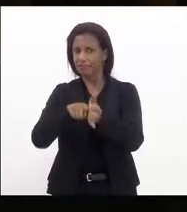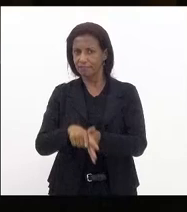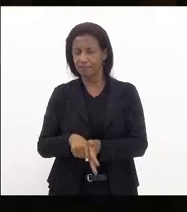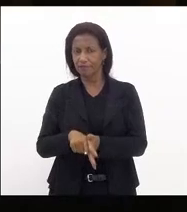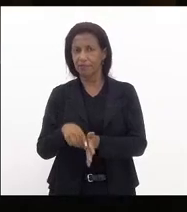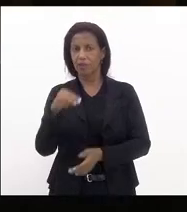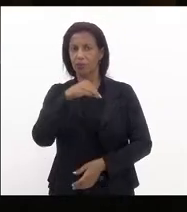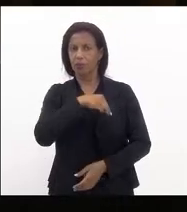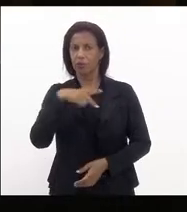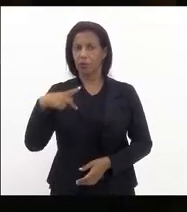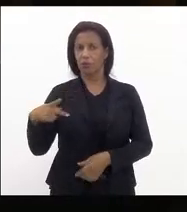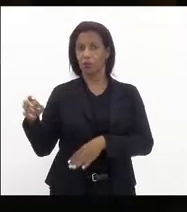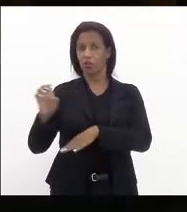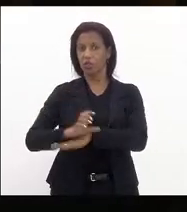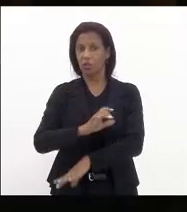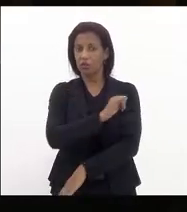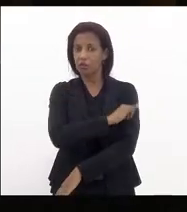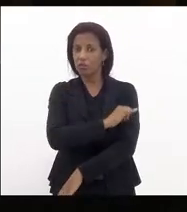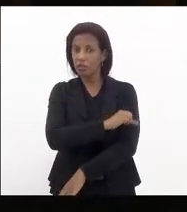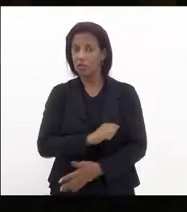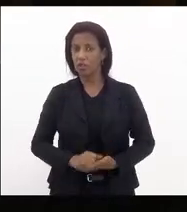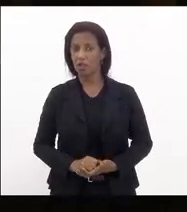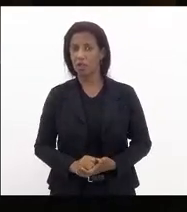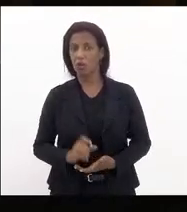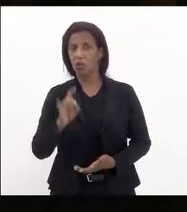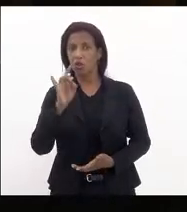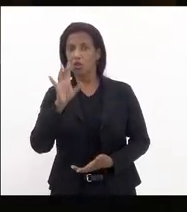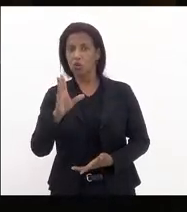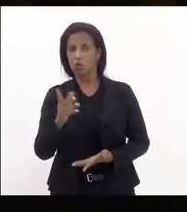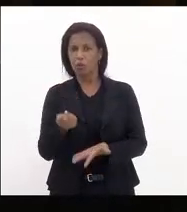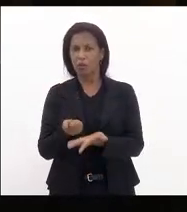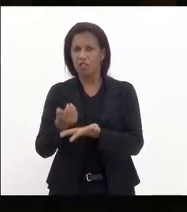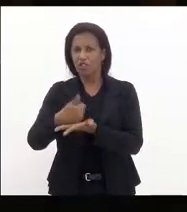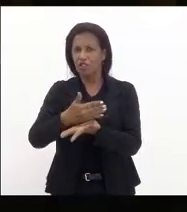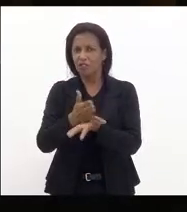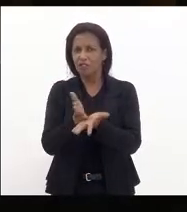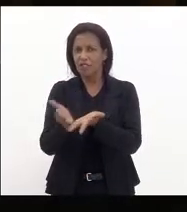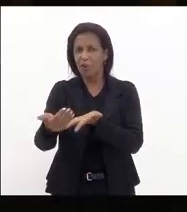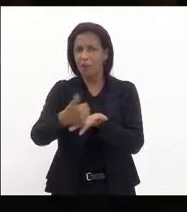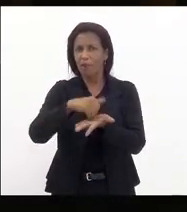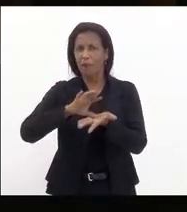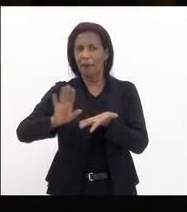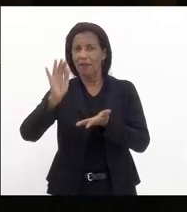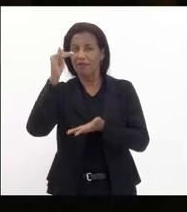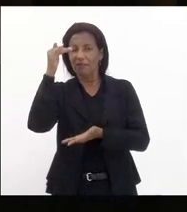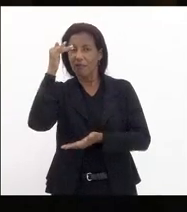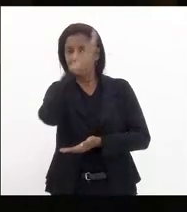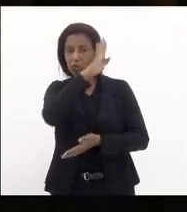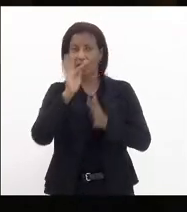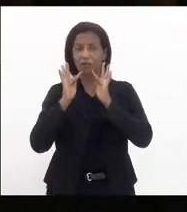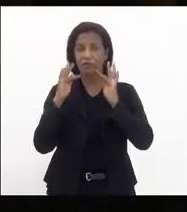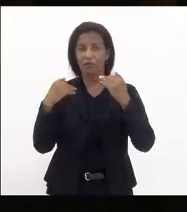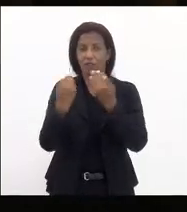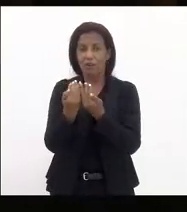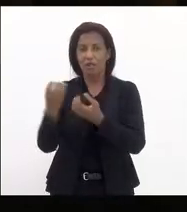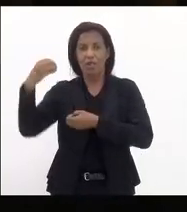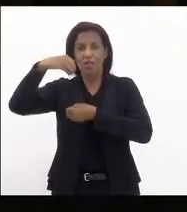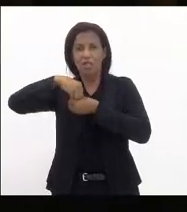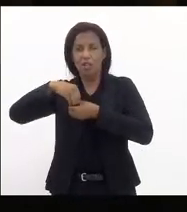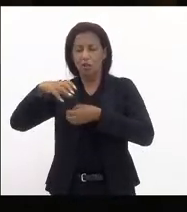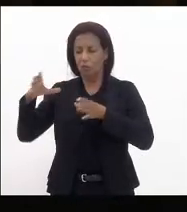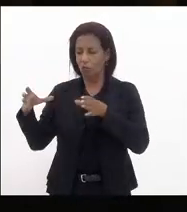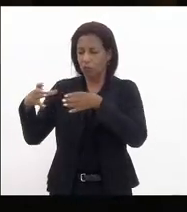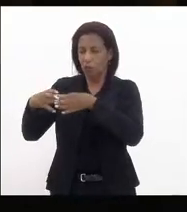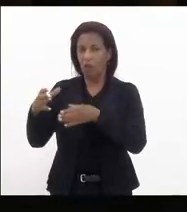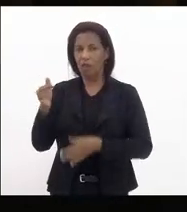Ministério Público do Estado do Rio de Janeiro sobre as rachadinhas na família Bolsonaro dentro do gabinete